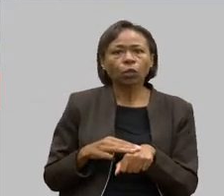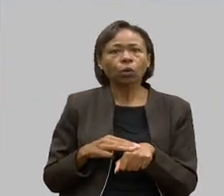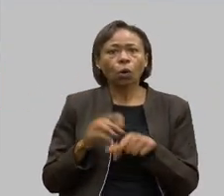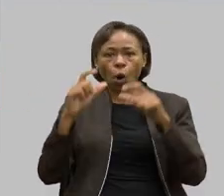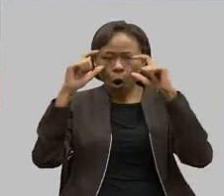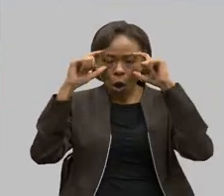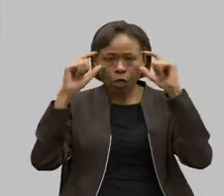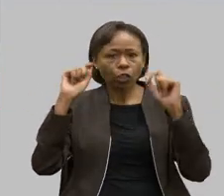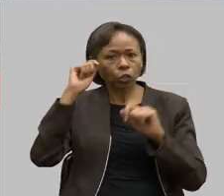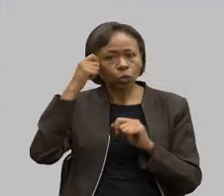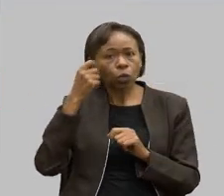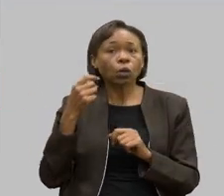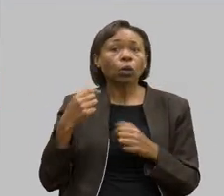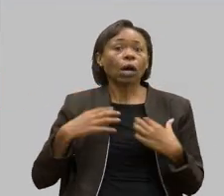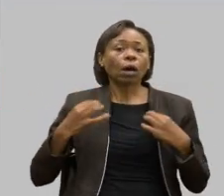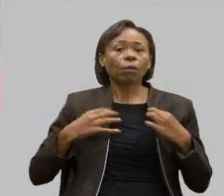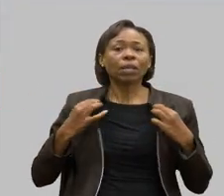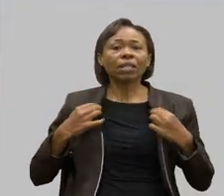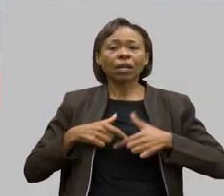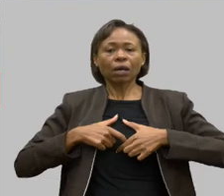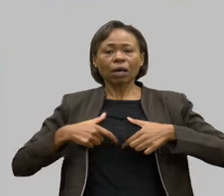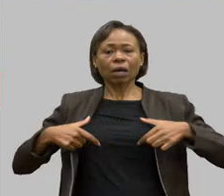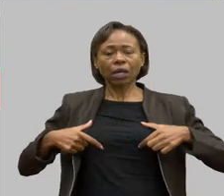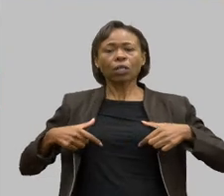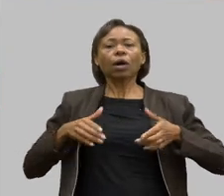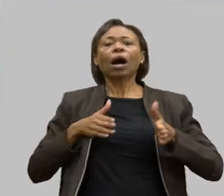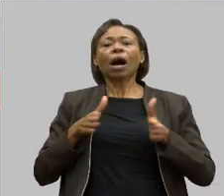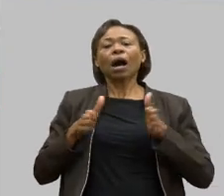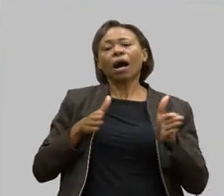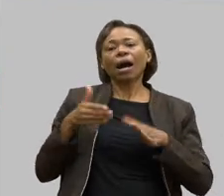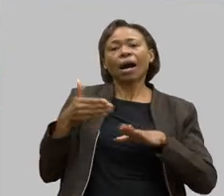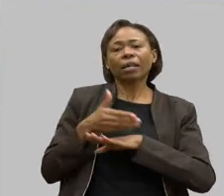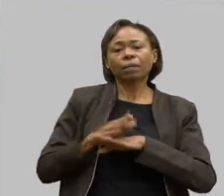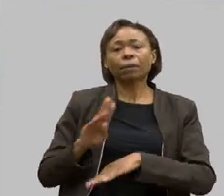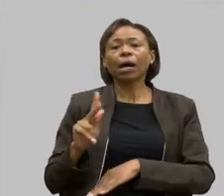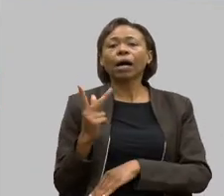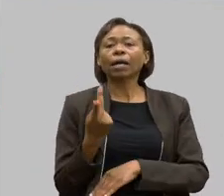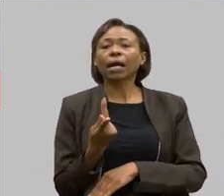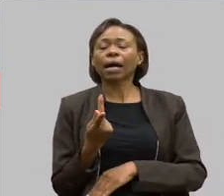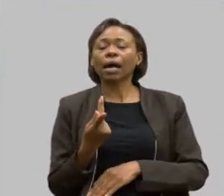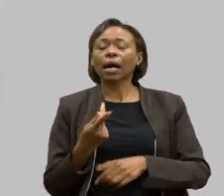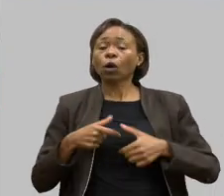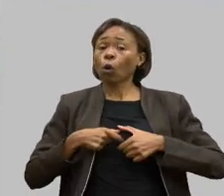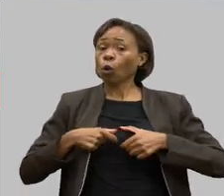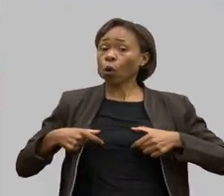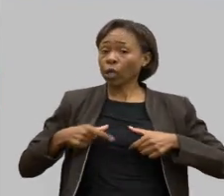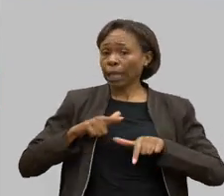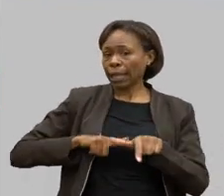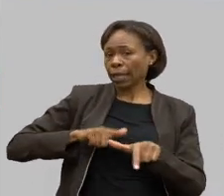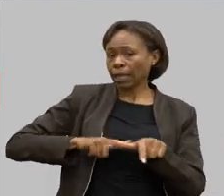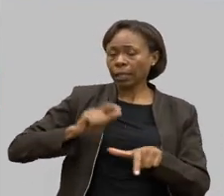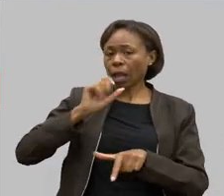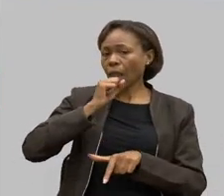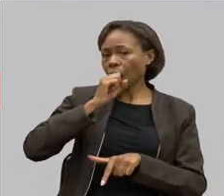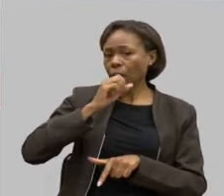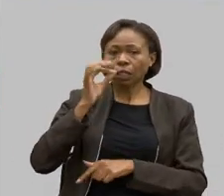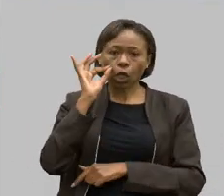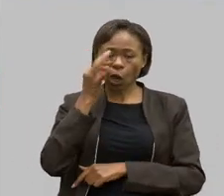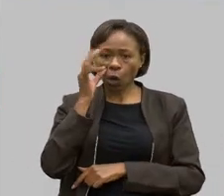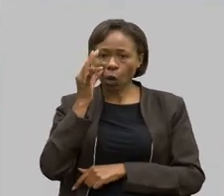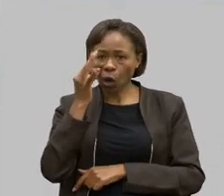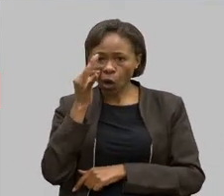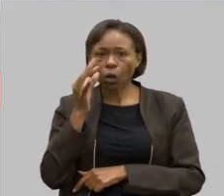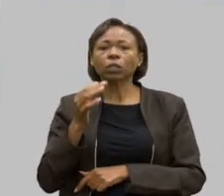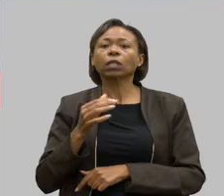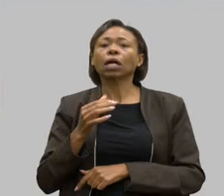blusa do Festival Acesso à BH, que é uma blusa preta com a logo Acesso à BH, escrita em laranja e rosa, e com a escrita